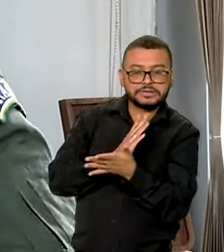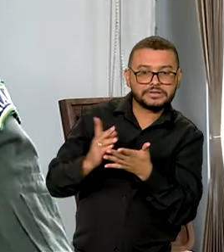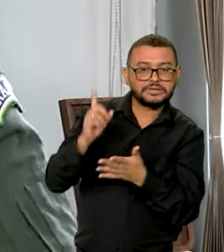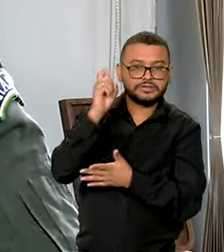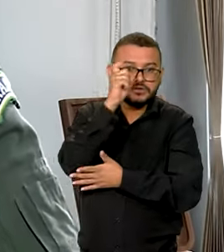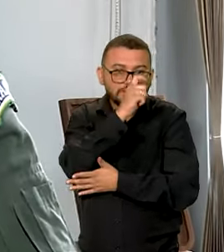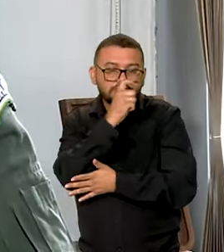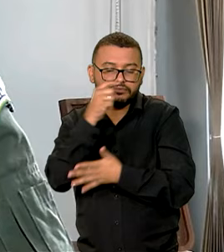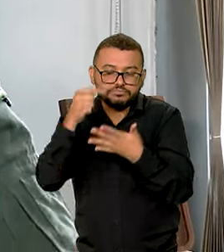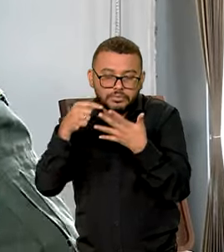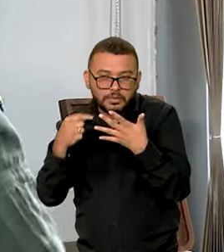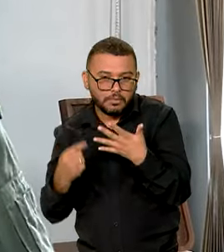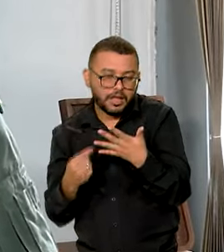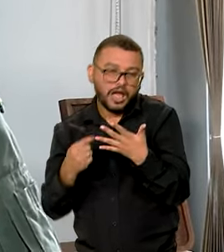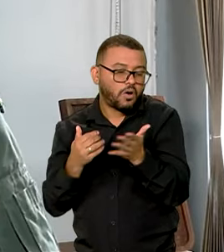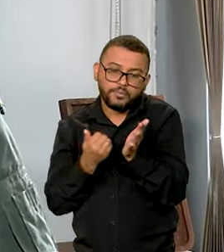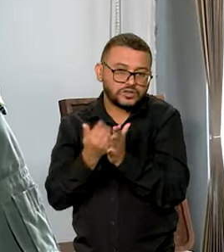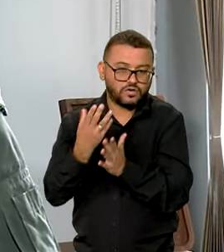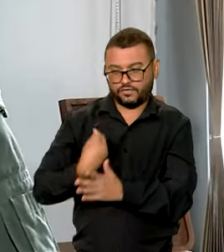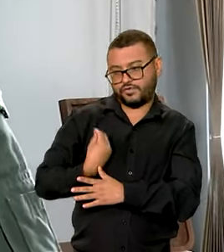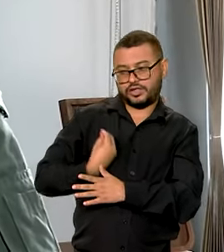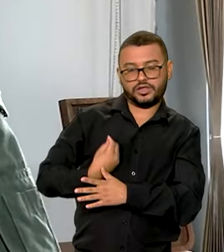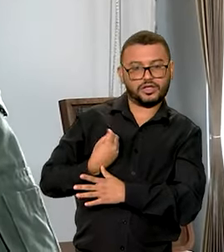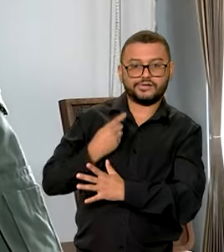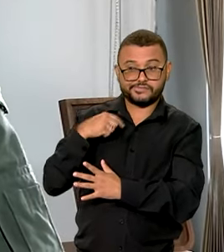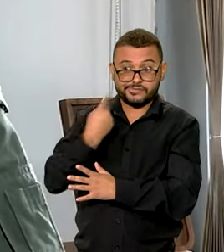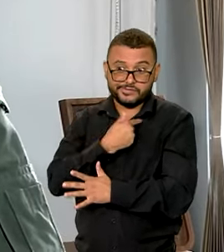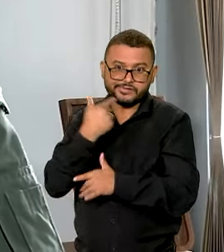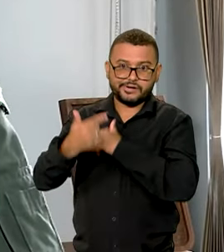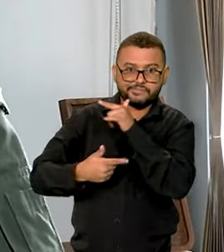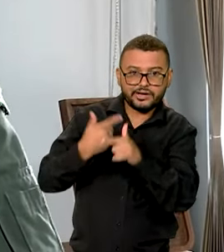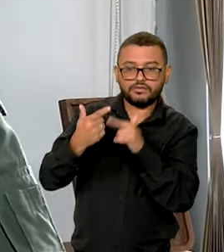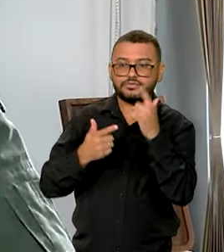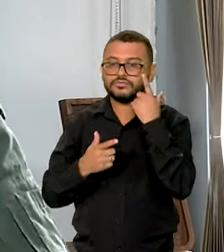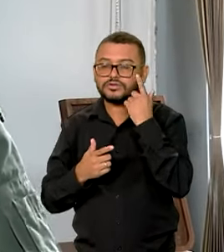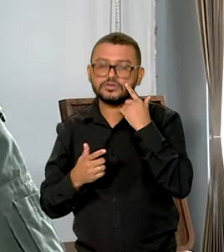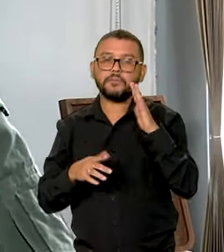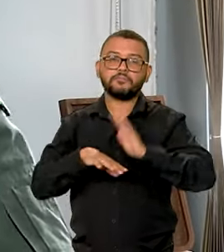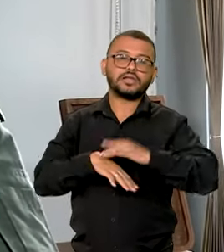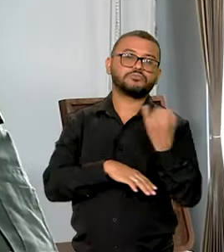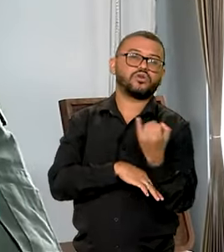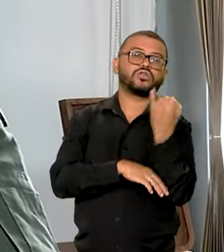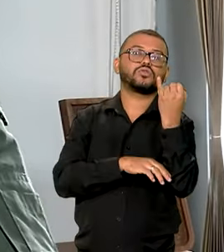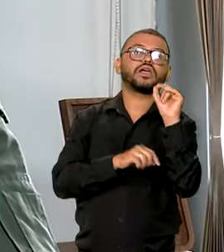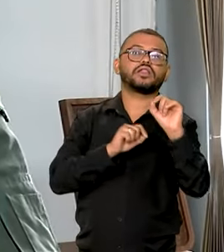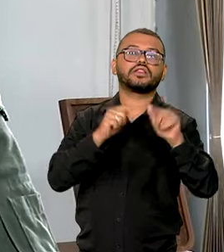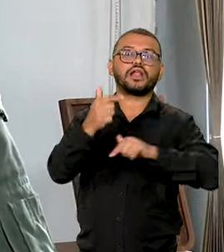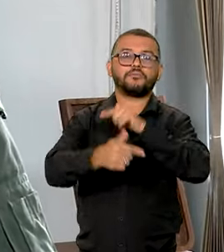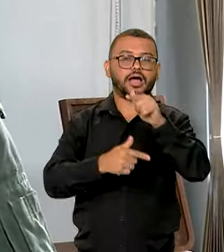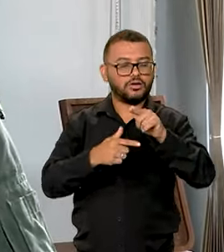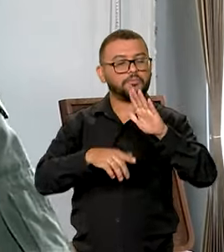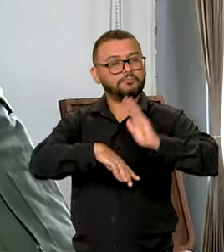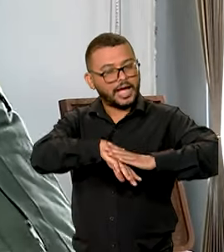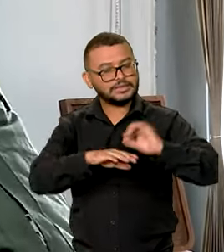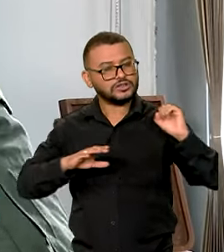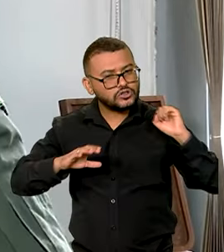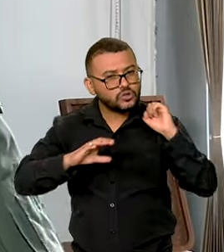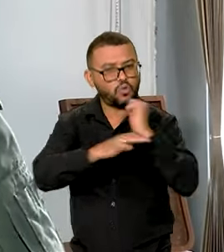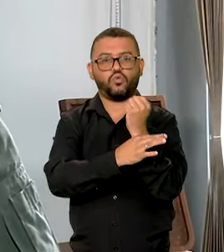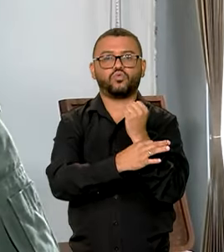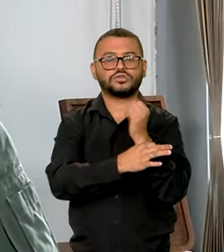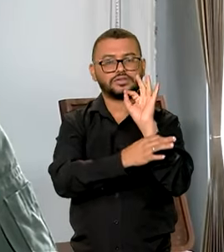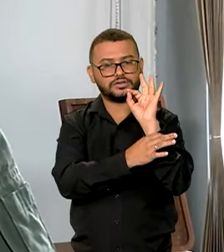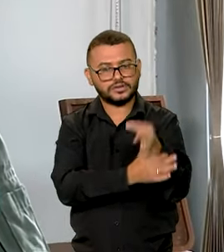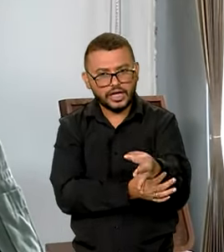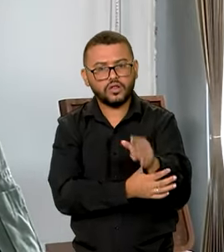que vão fazer parte, começaram a fazer parte da nossa rotina. E o mais importante, operando de uma maneira segura, com tudo o que